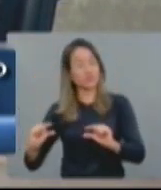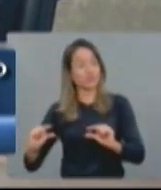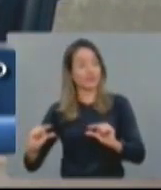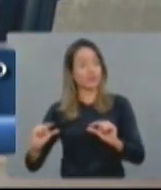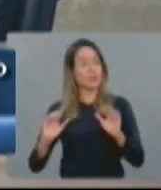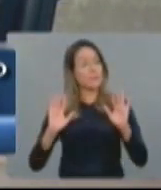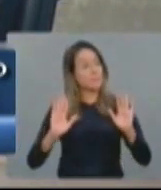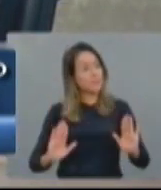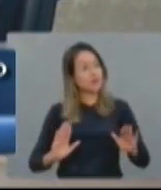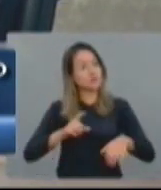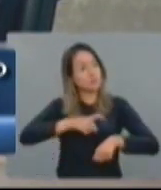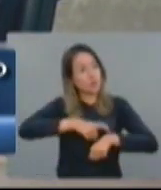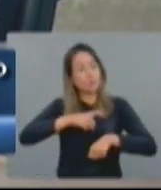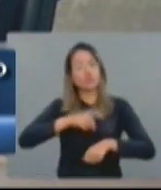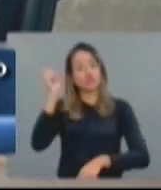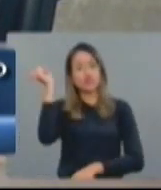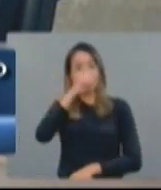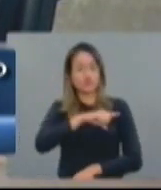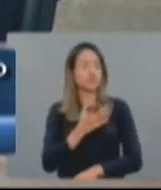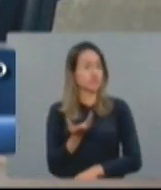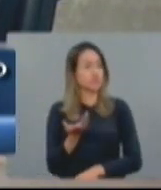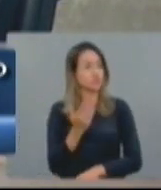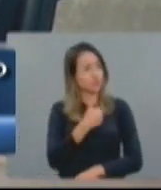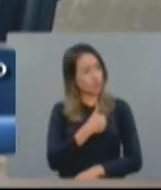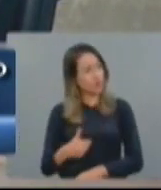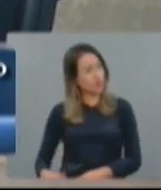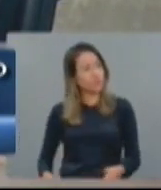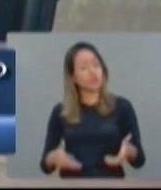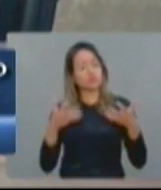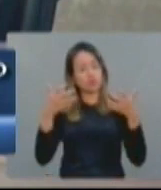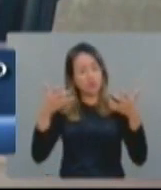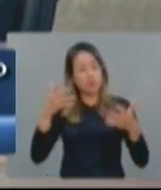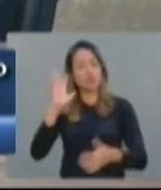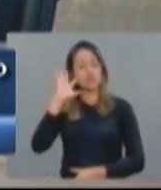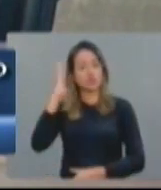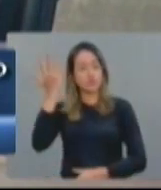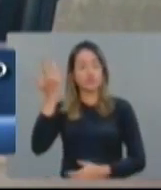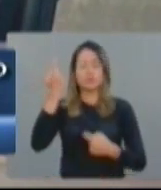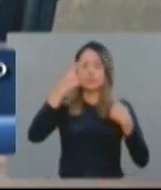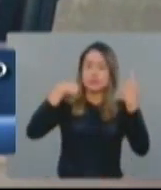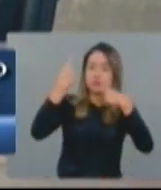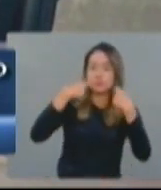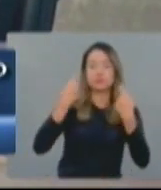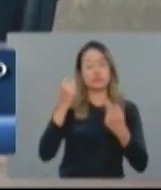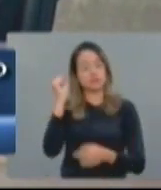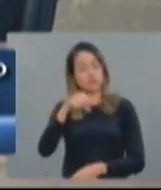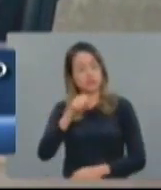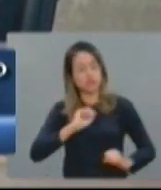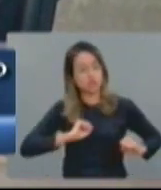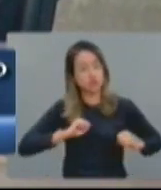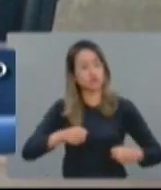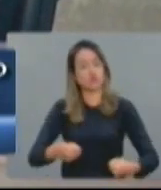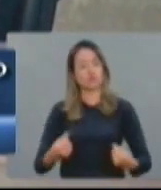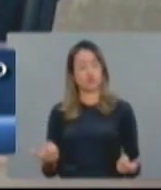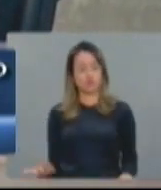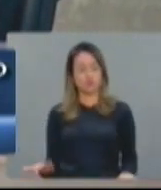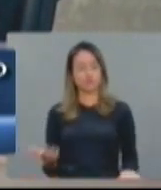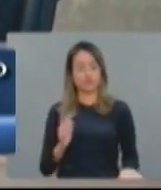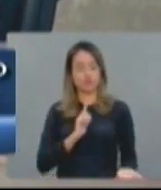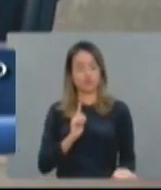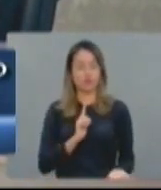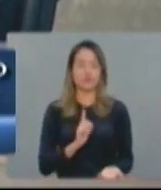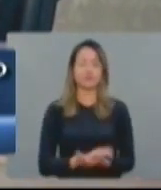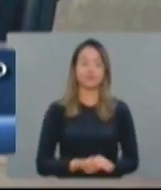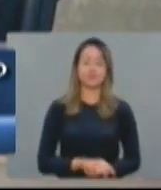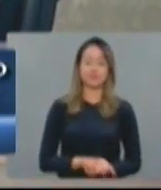destacar, momento difícil, momento de crise, mas o governo está tendo uma preocupação permanente, um esforço permanente nesse sentido, em relação às